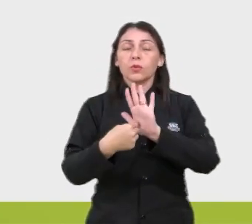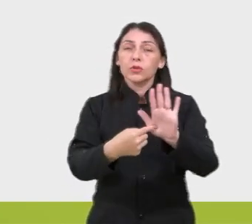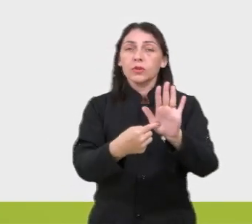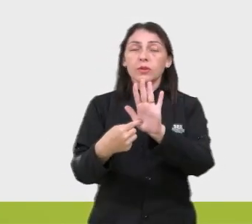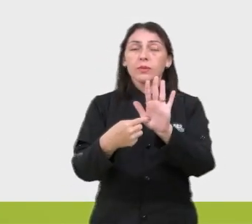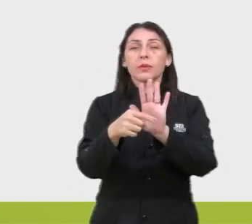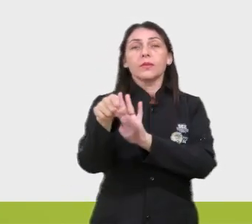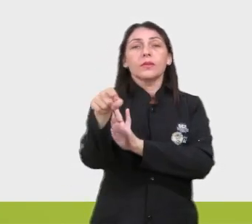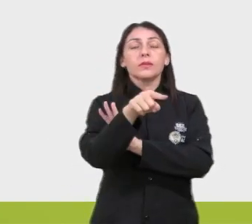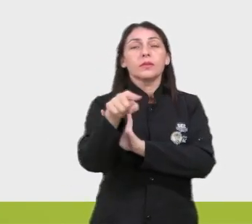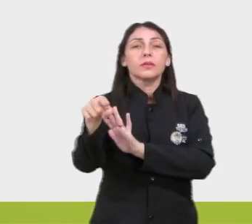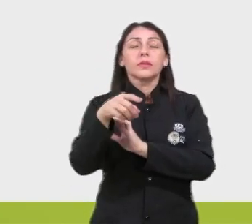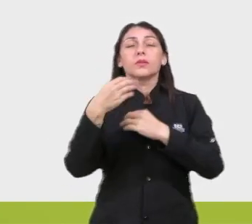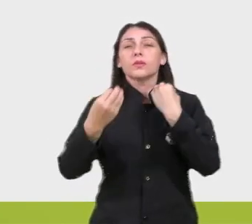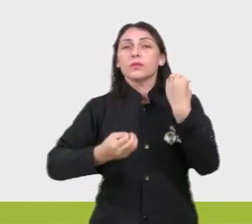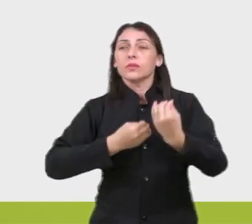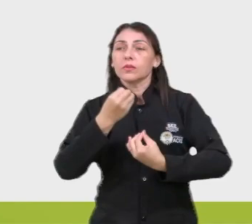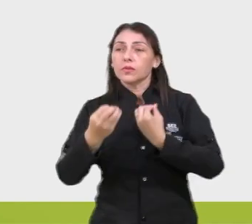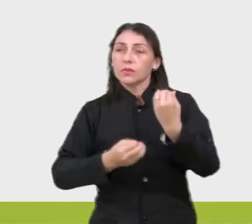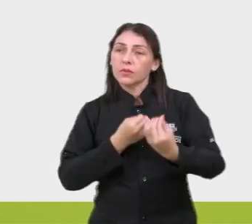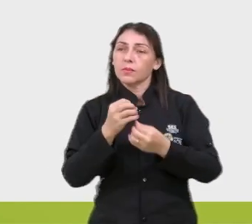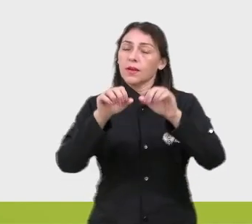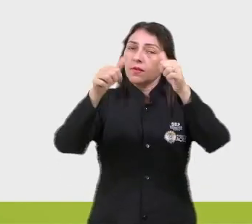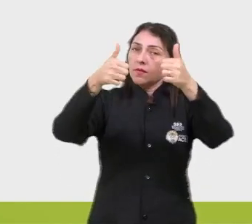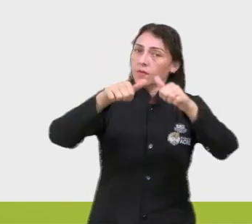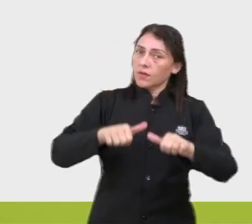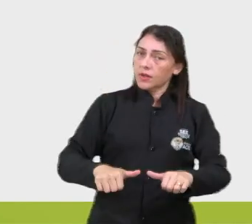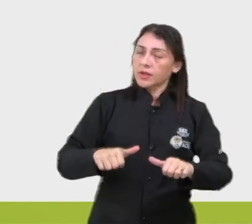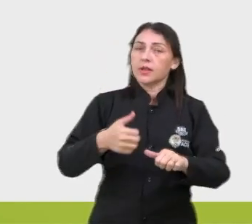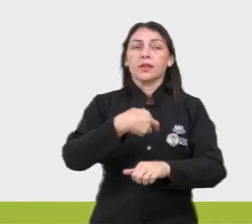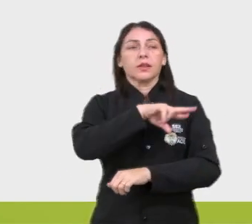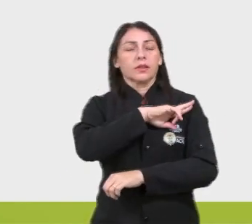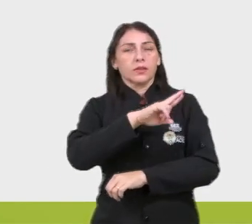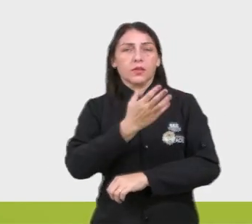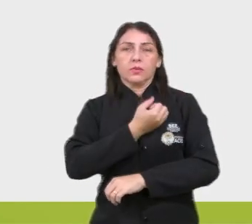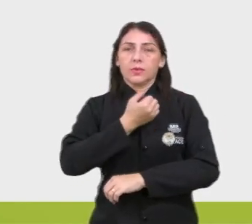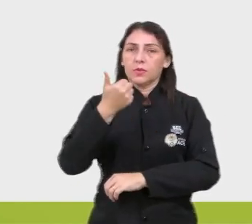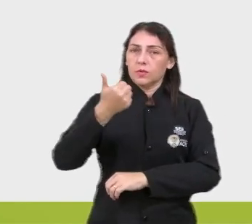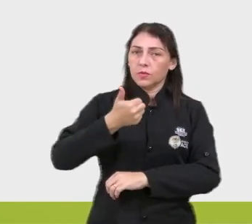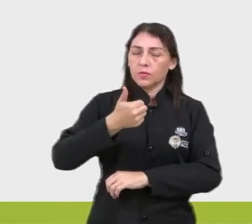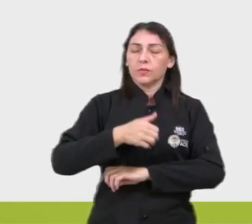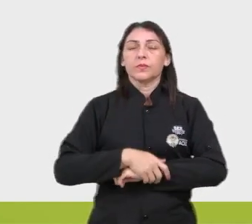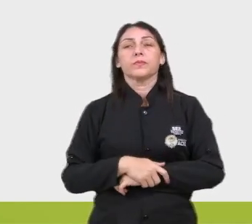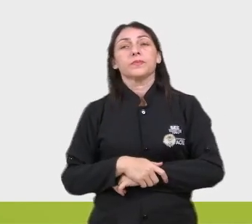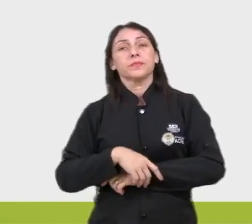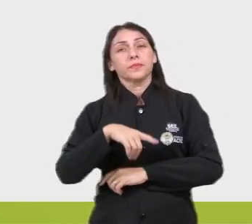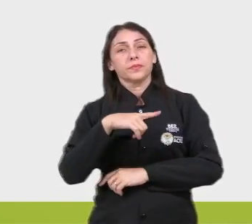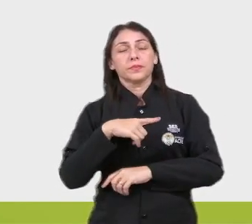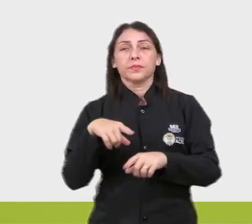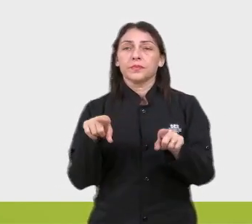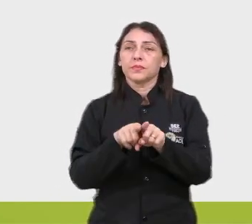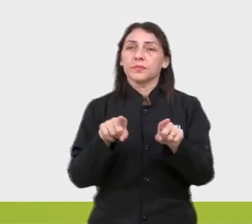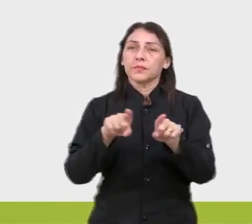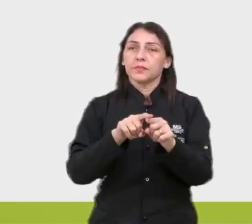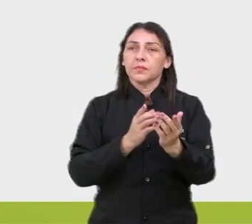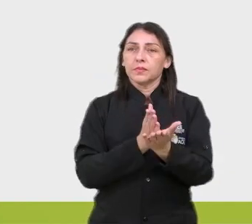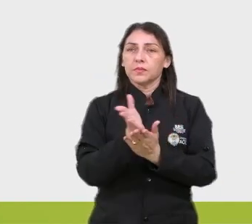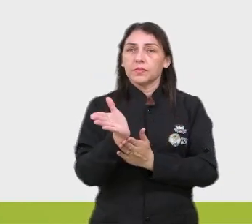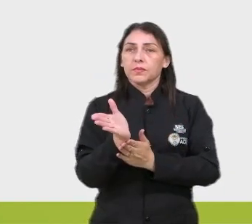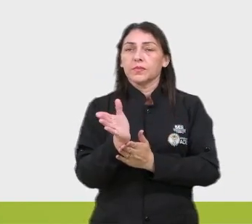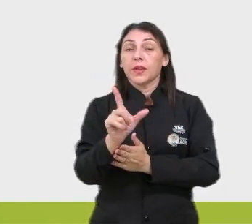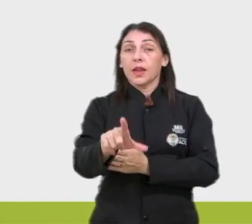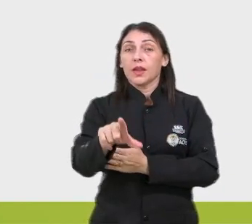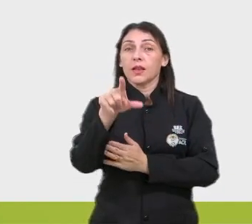pra vocês como é avaliado nessa competência de número 1. Temos também os desvios de